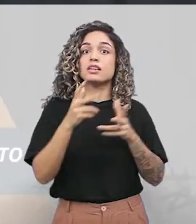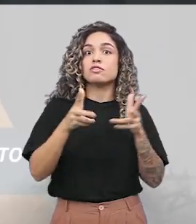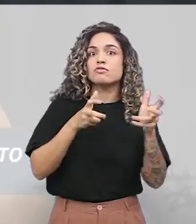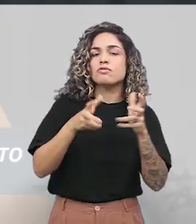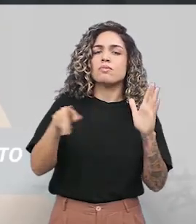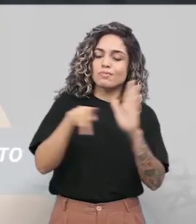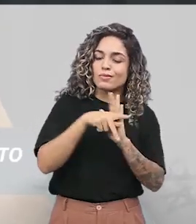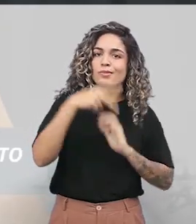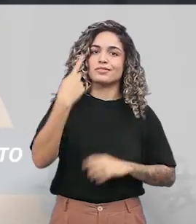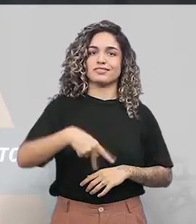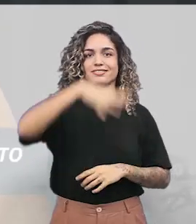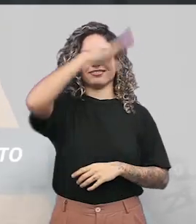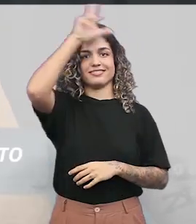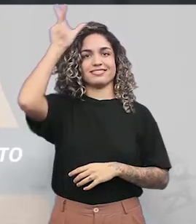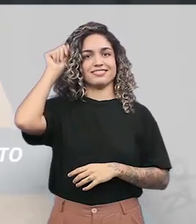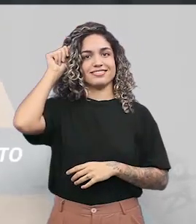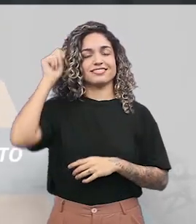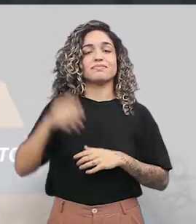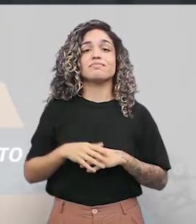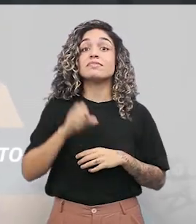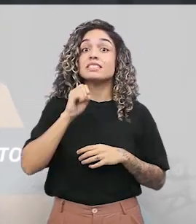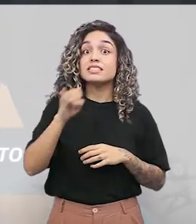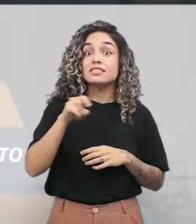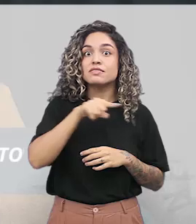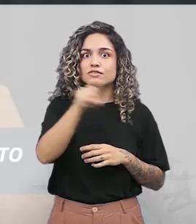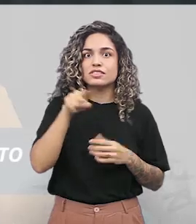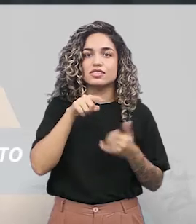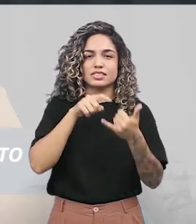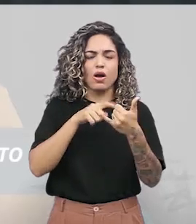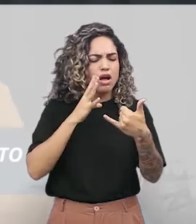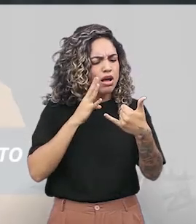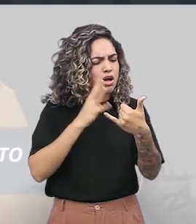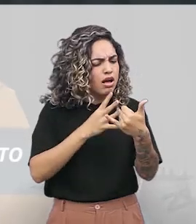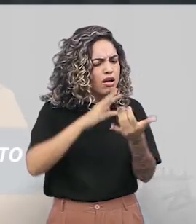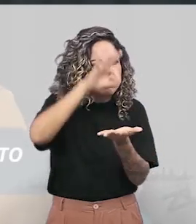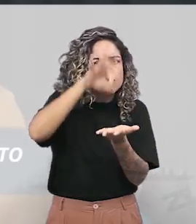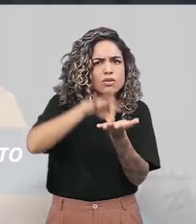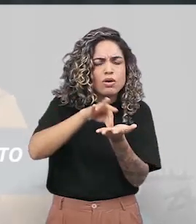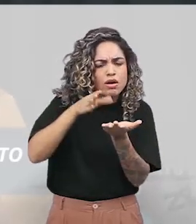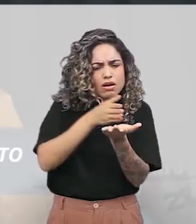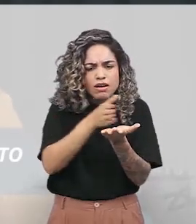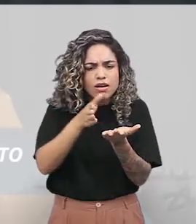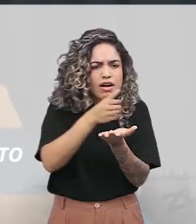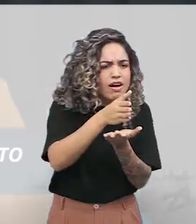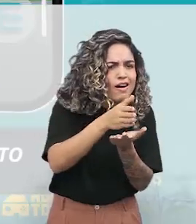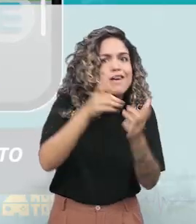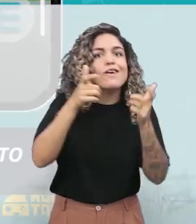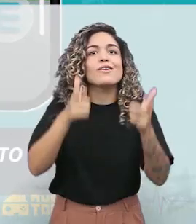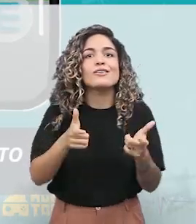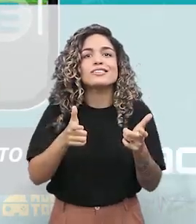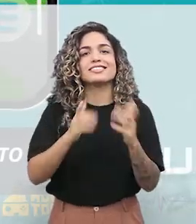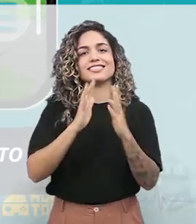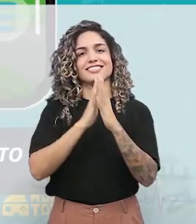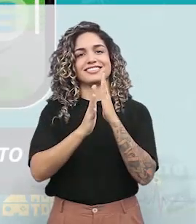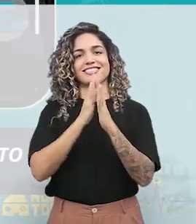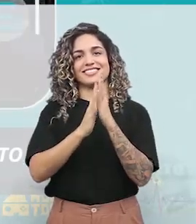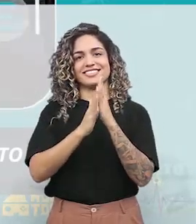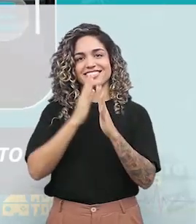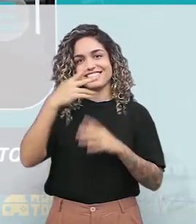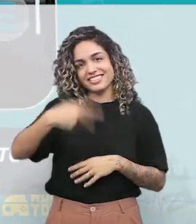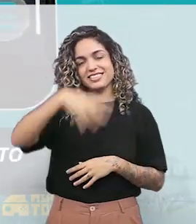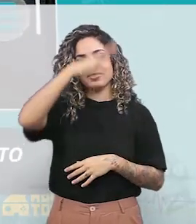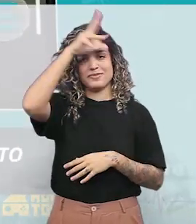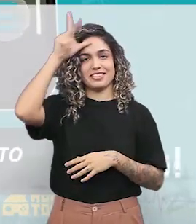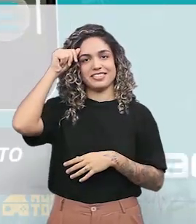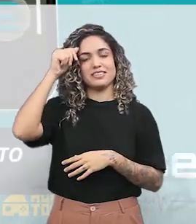importante tomar essa iniciativa, através de um jogo contextualizado aqui no Amazonas, se vocês olharem o jogo, ele está